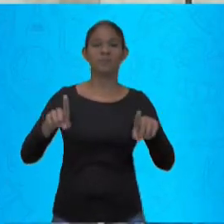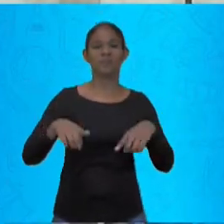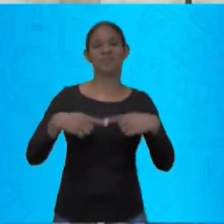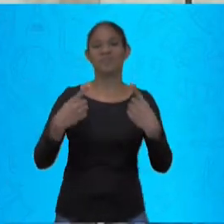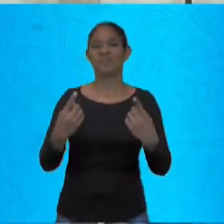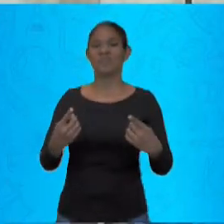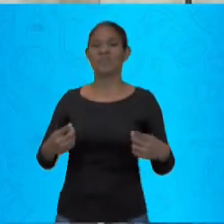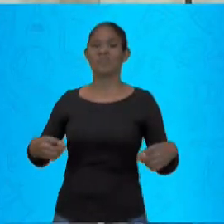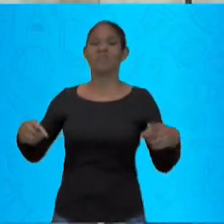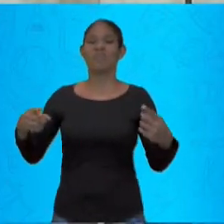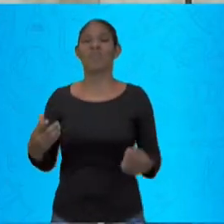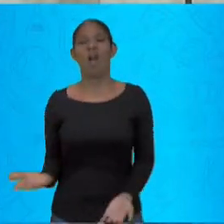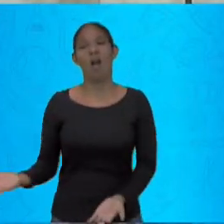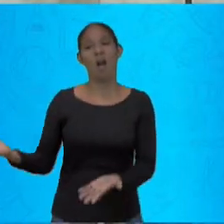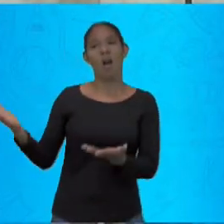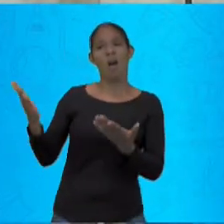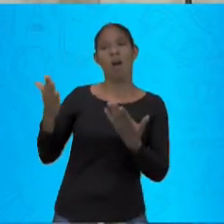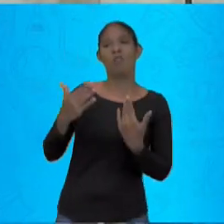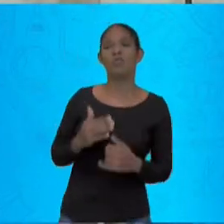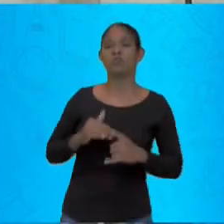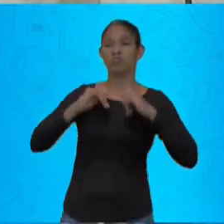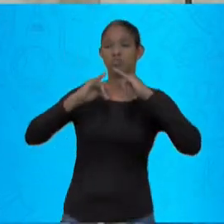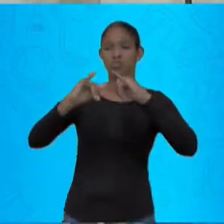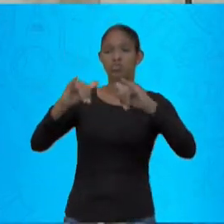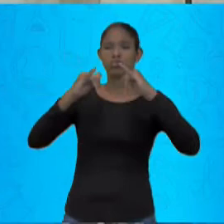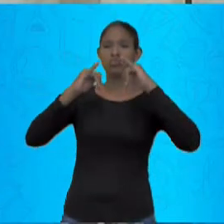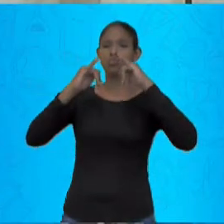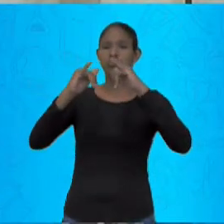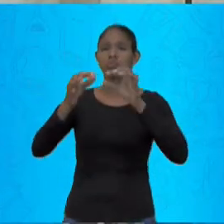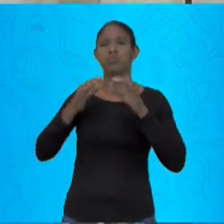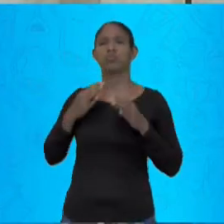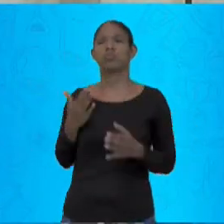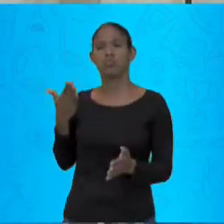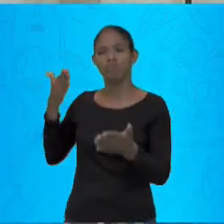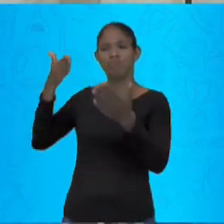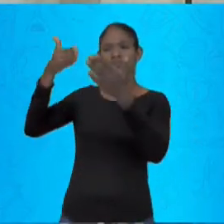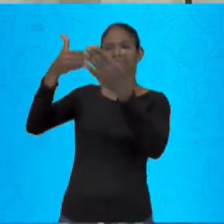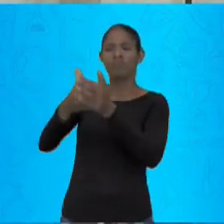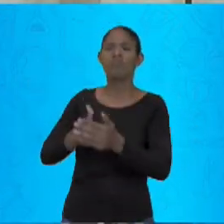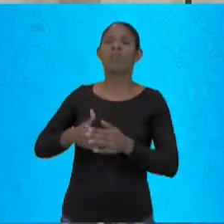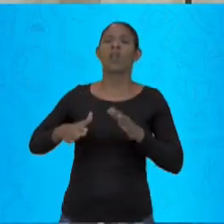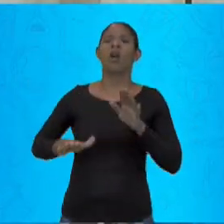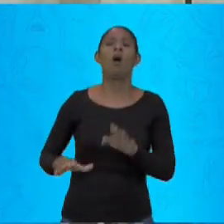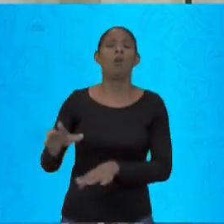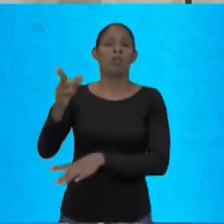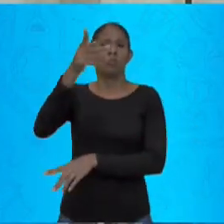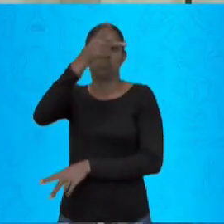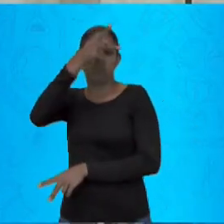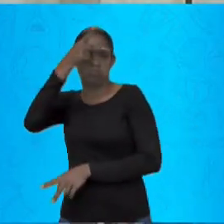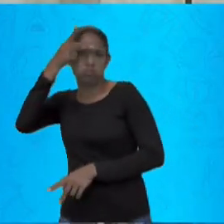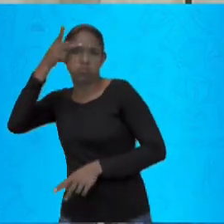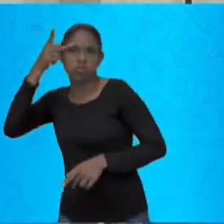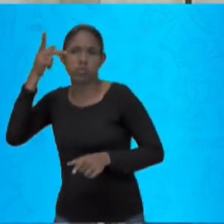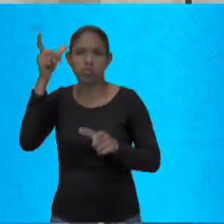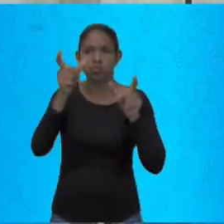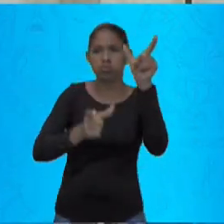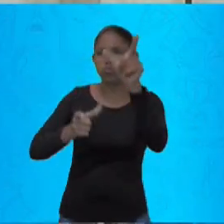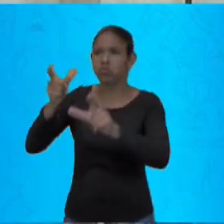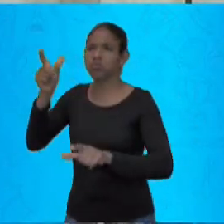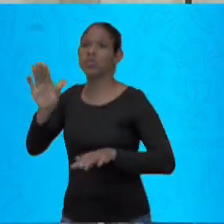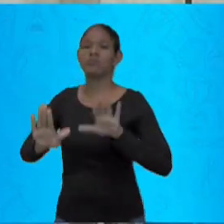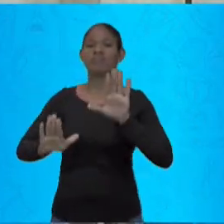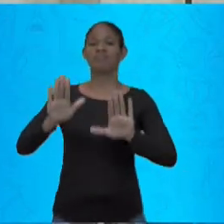Vamos mandar um papo reto, está todo mundo se cuidando, é hora de